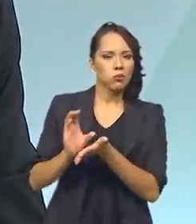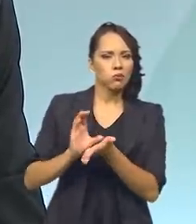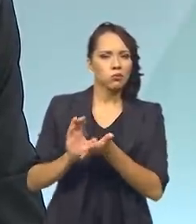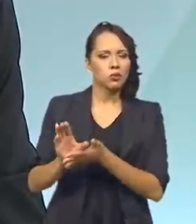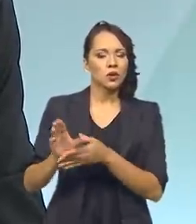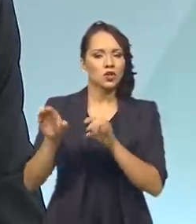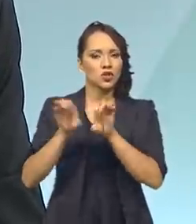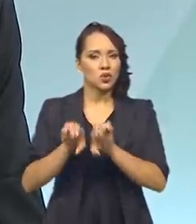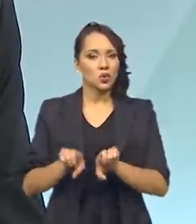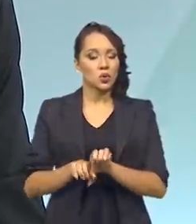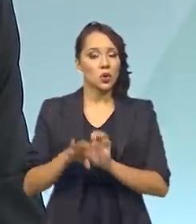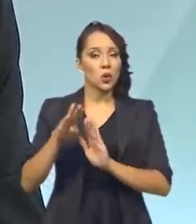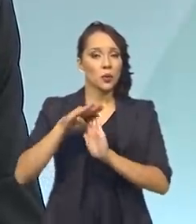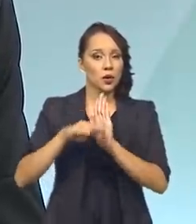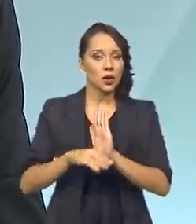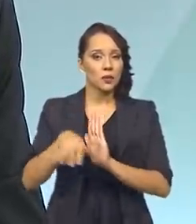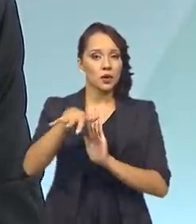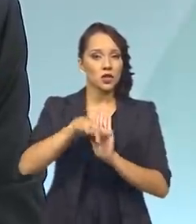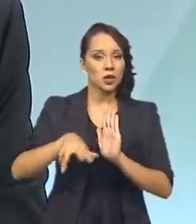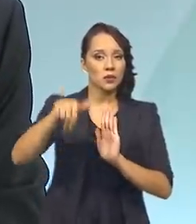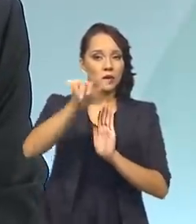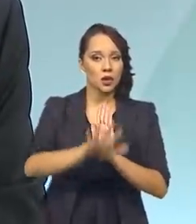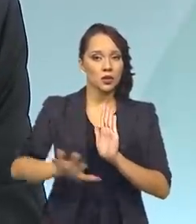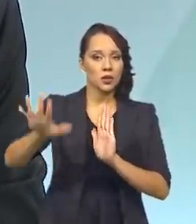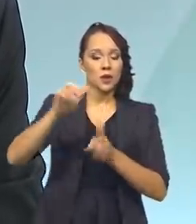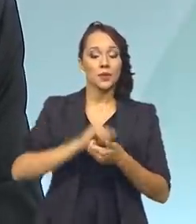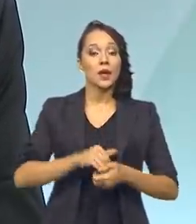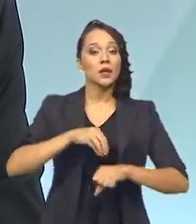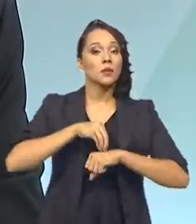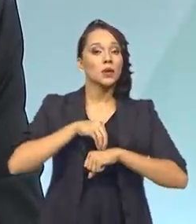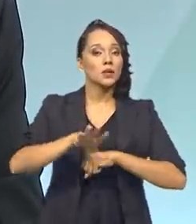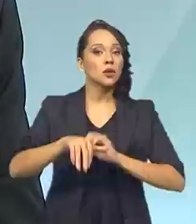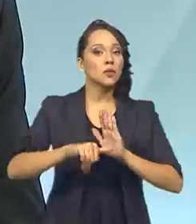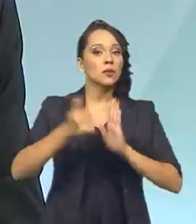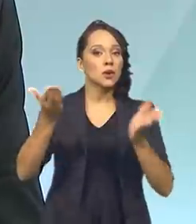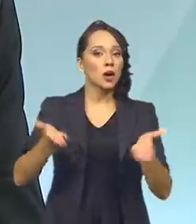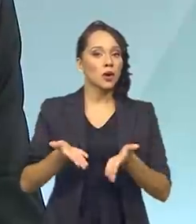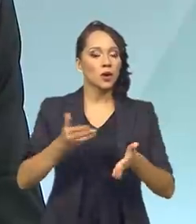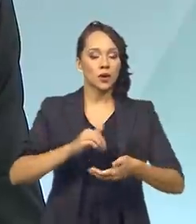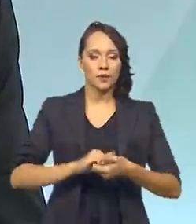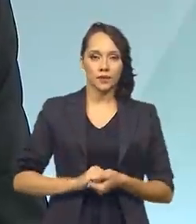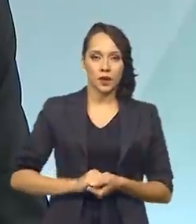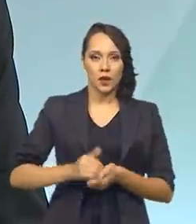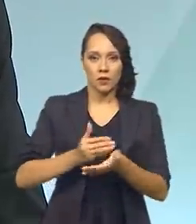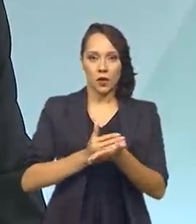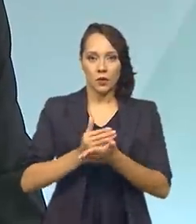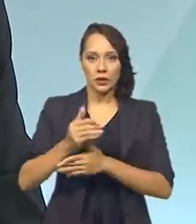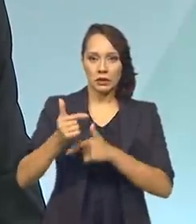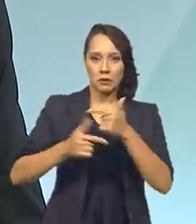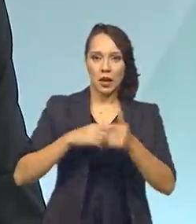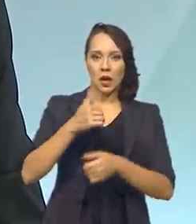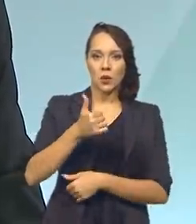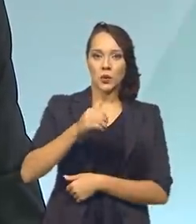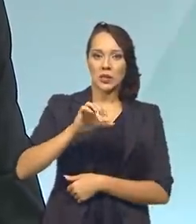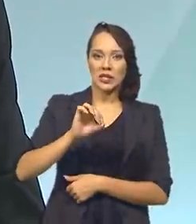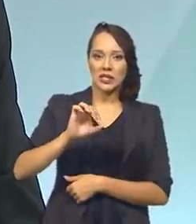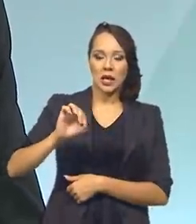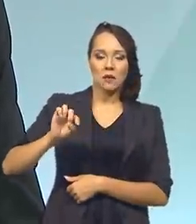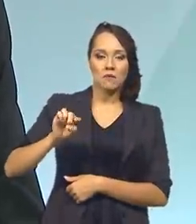estruturalmente com um programa de âmbito nacional. Estamos lançando o primeiro agora. Nós vamos, inicialmente, trabalhar com 100 mil